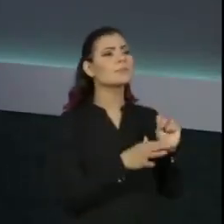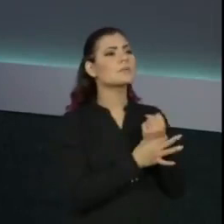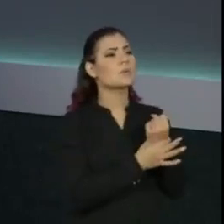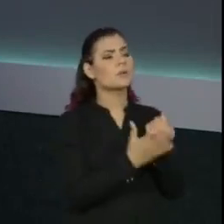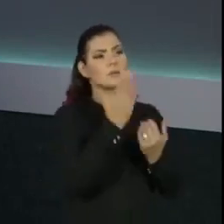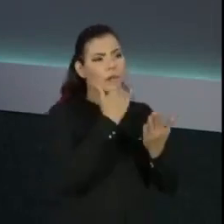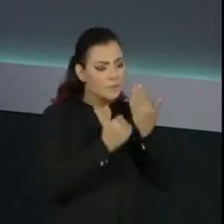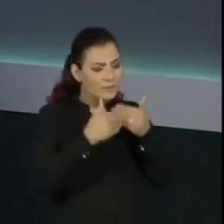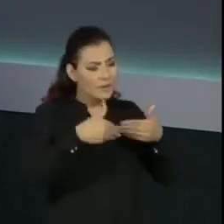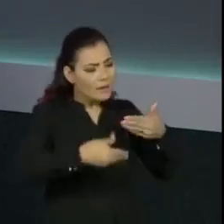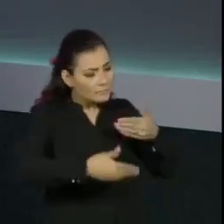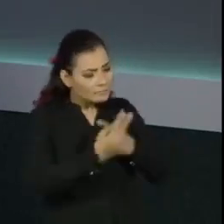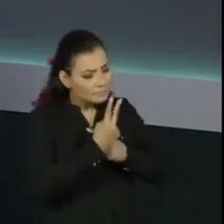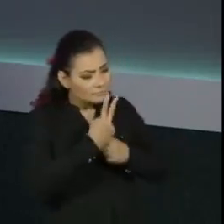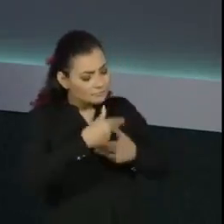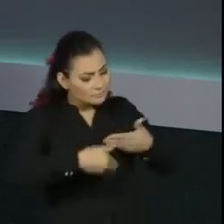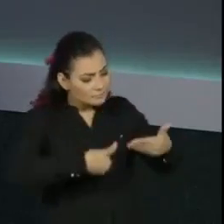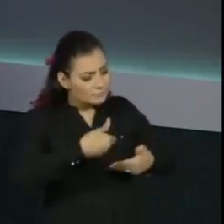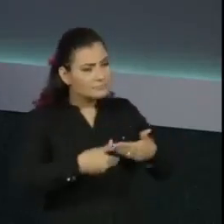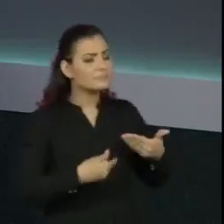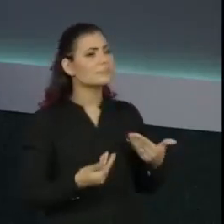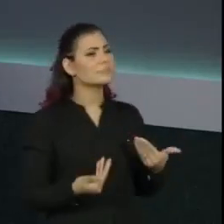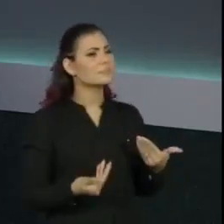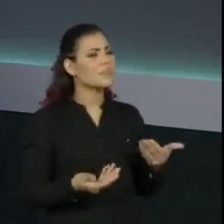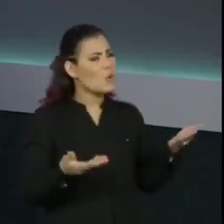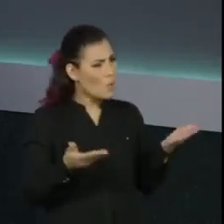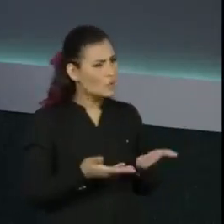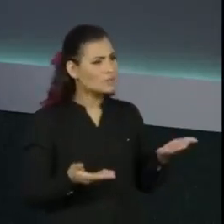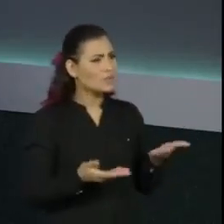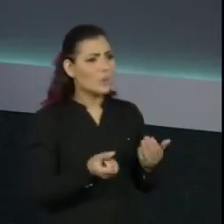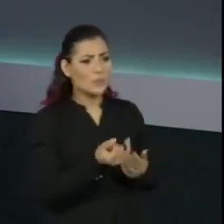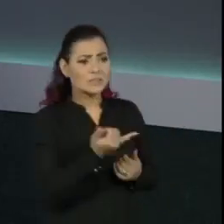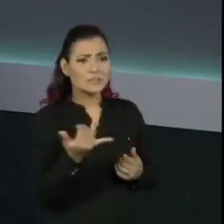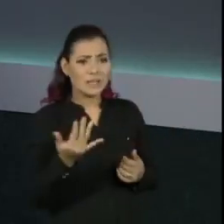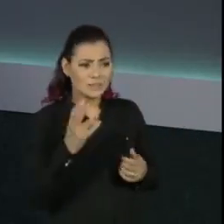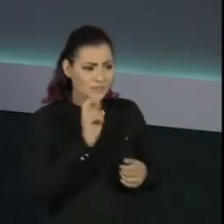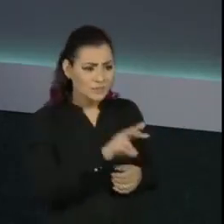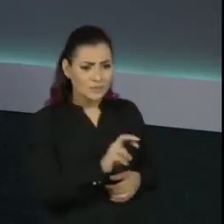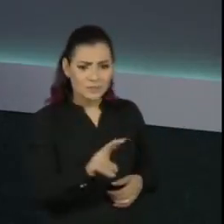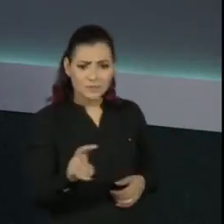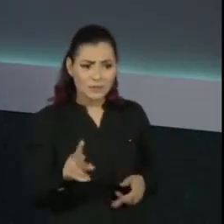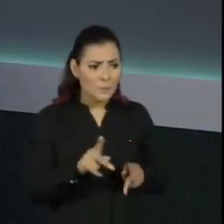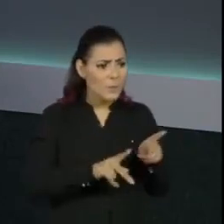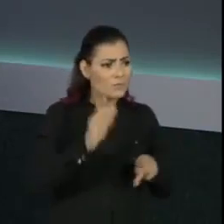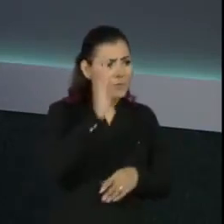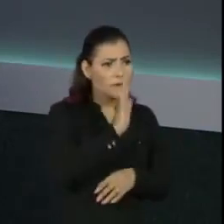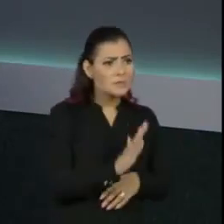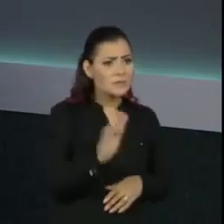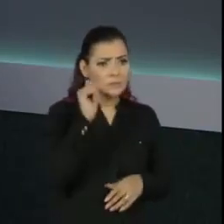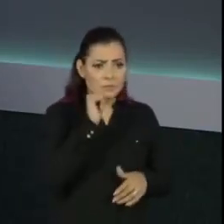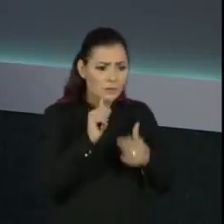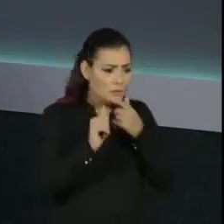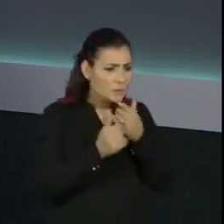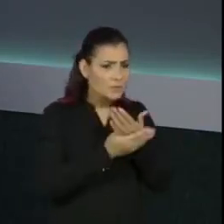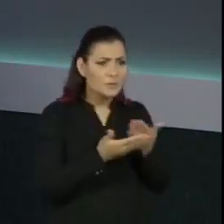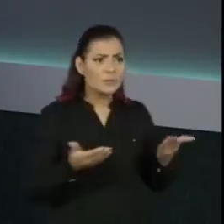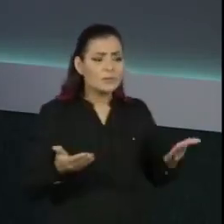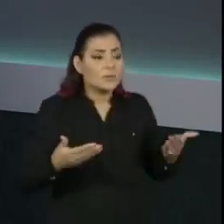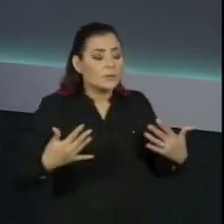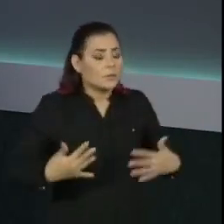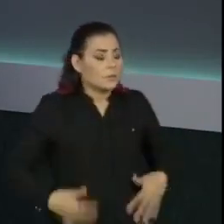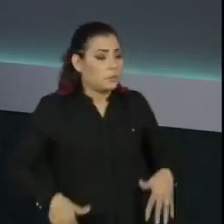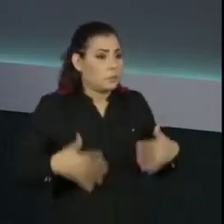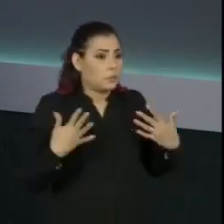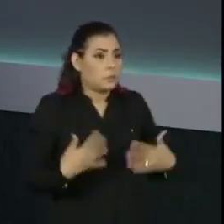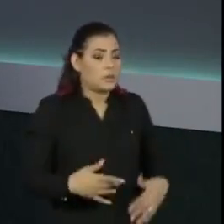alimentar, quando a gente está dizendo hoje que essa quantidade, esse contingente de brasileiros e brasileiras passam, então, a